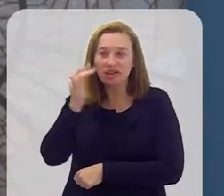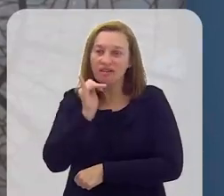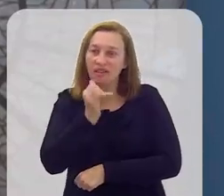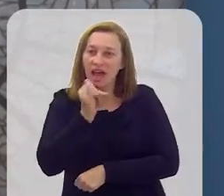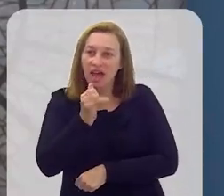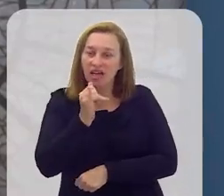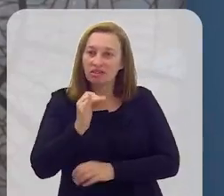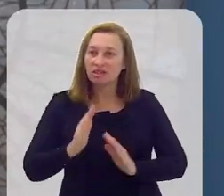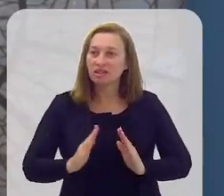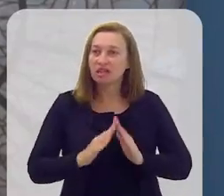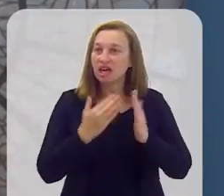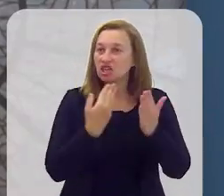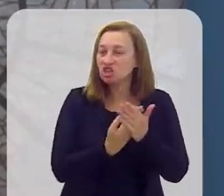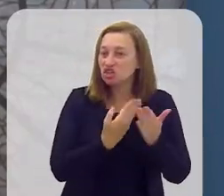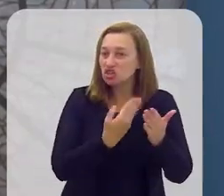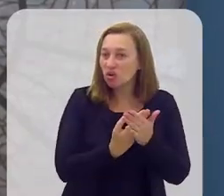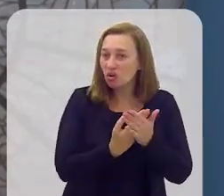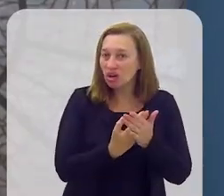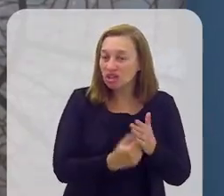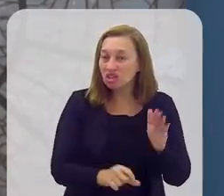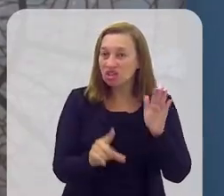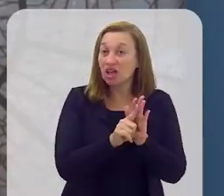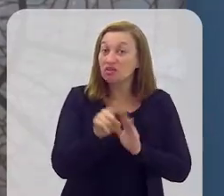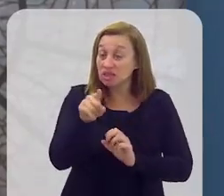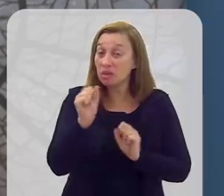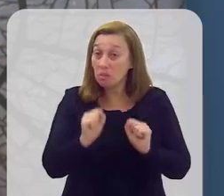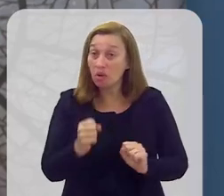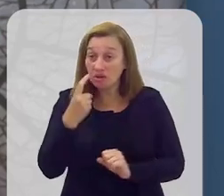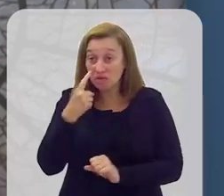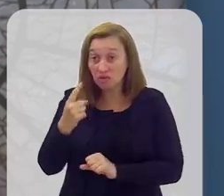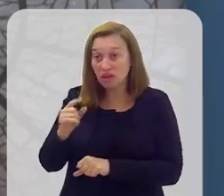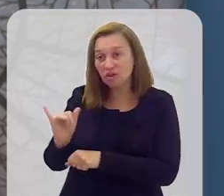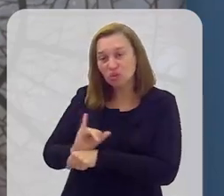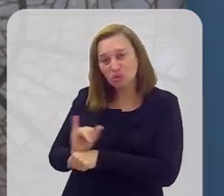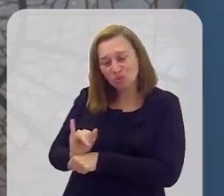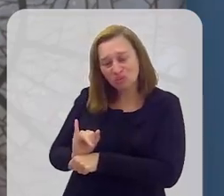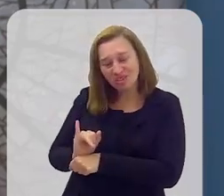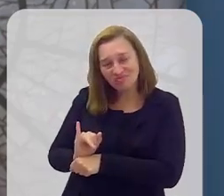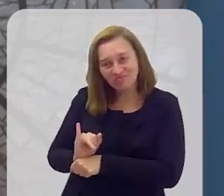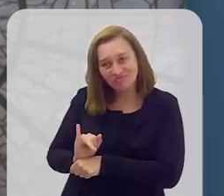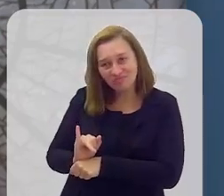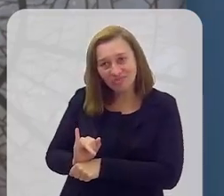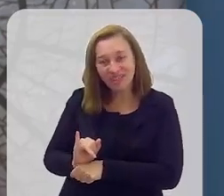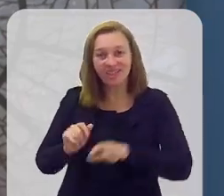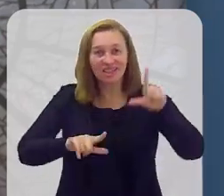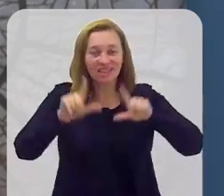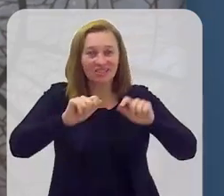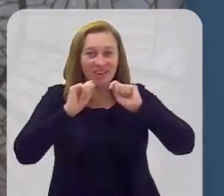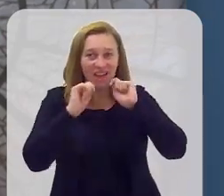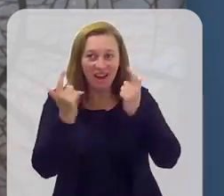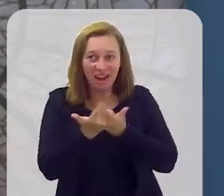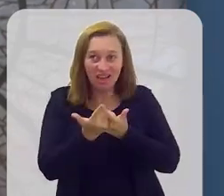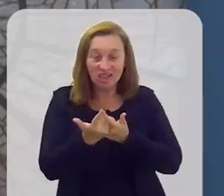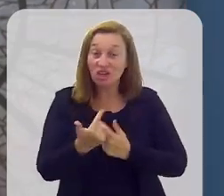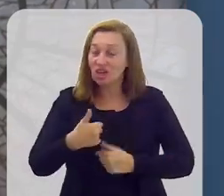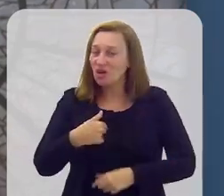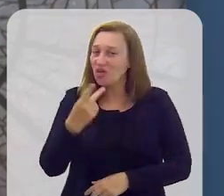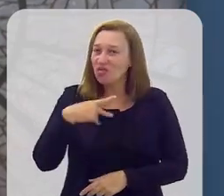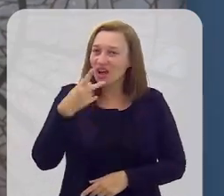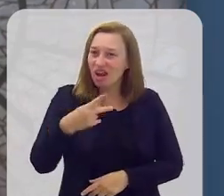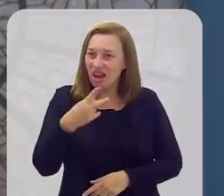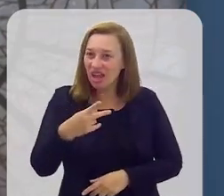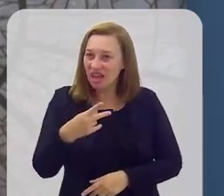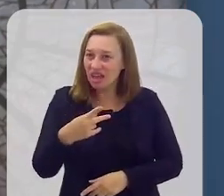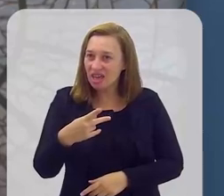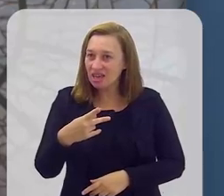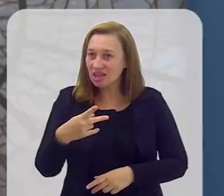da Escola do Legislativo, você ainda pode assistir procurando no YouTube da TV Alerge. E eu falei